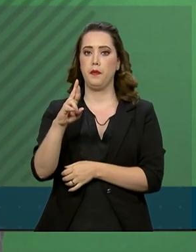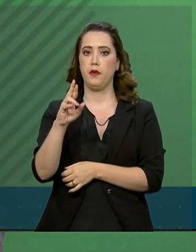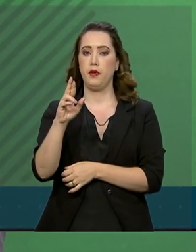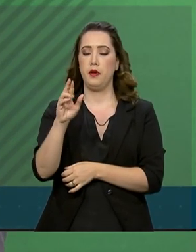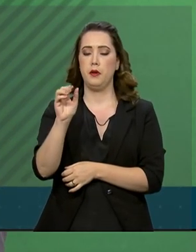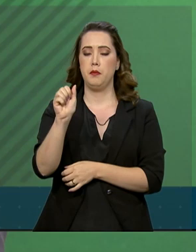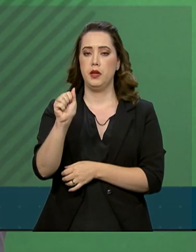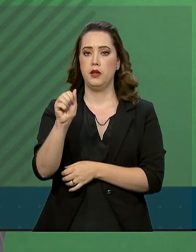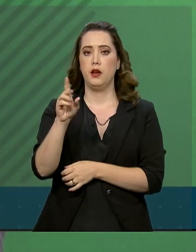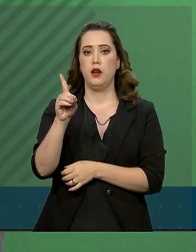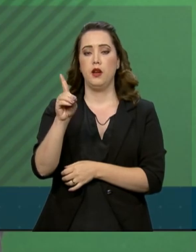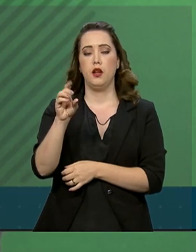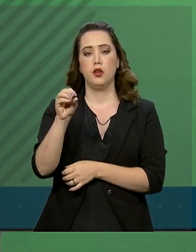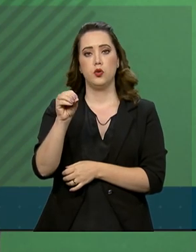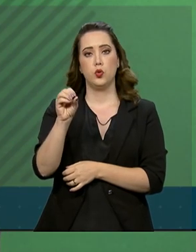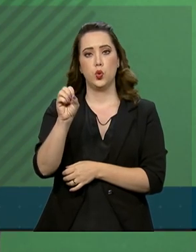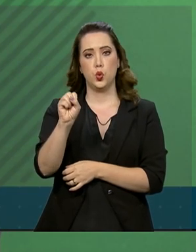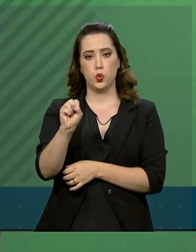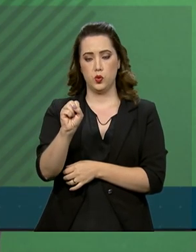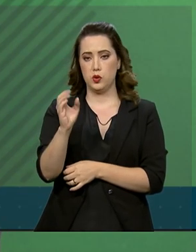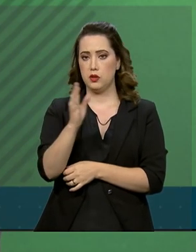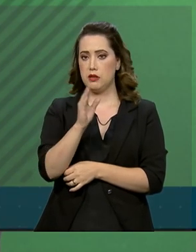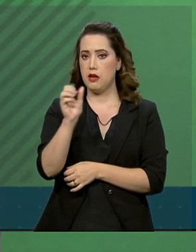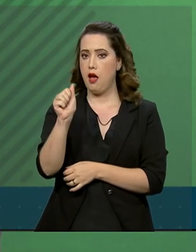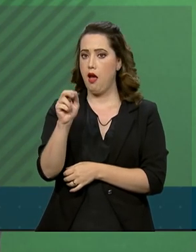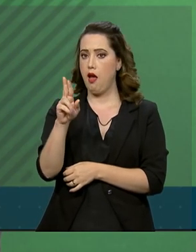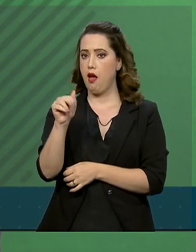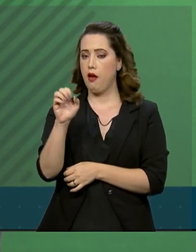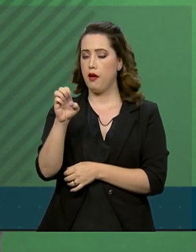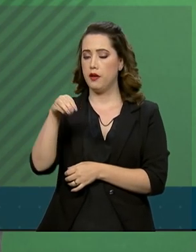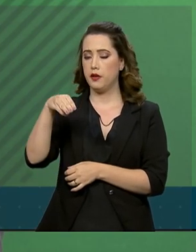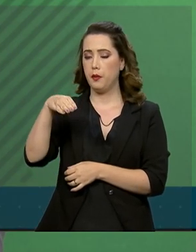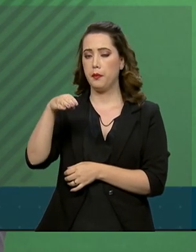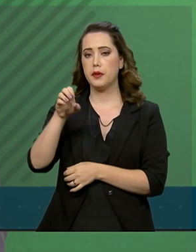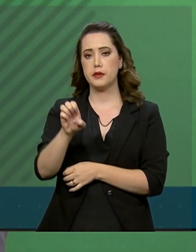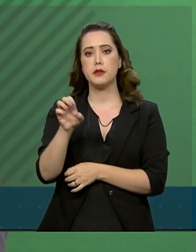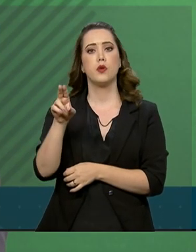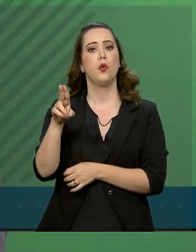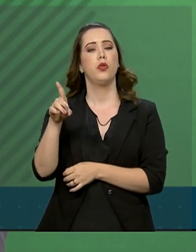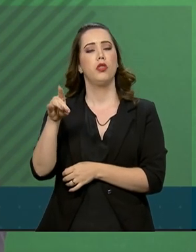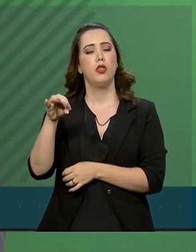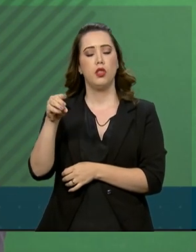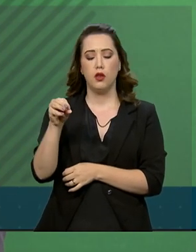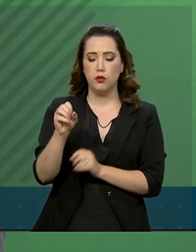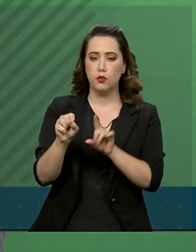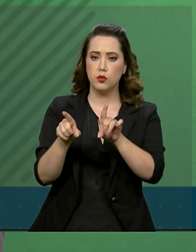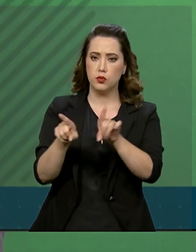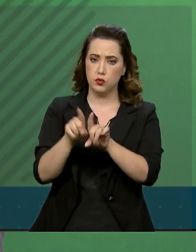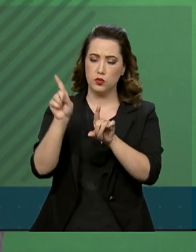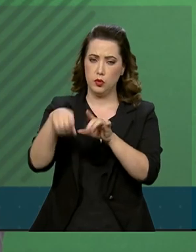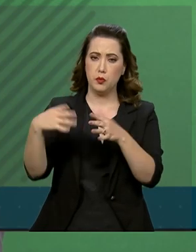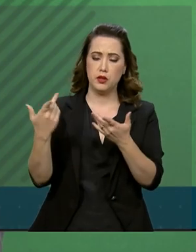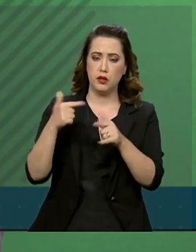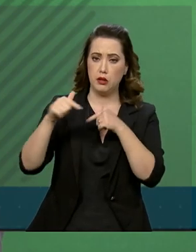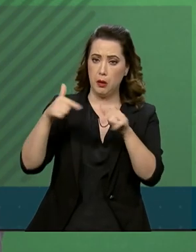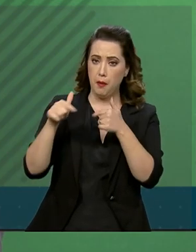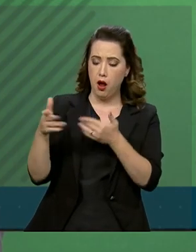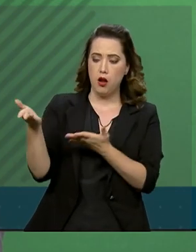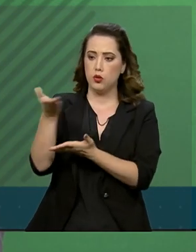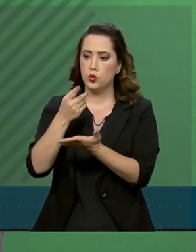relativas a comércio bilateral e já uma possibilidade de